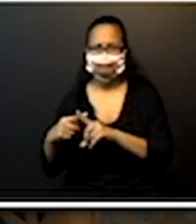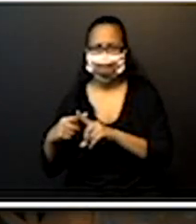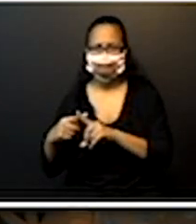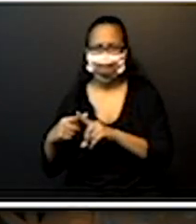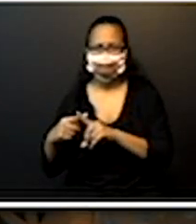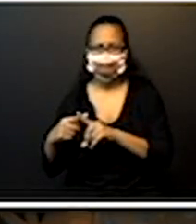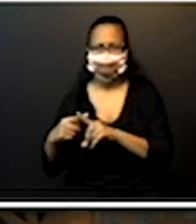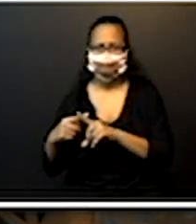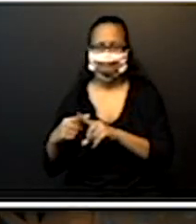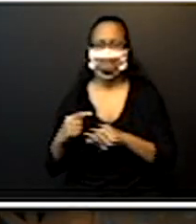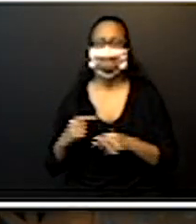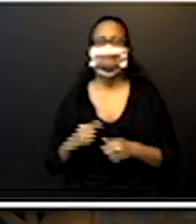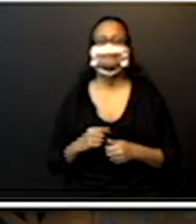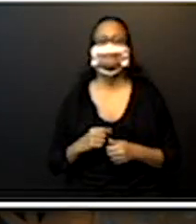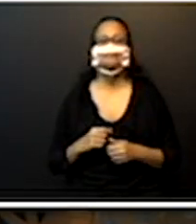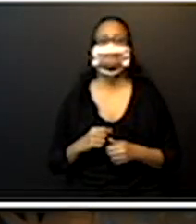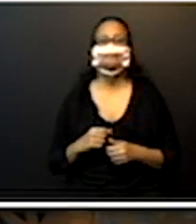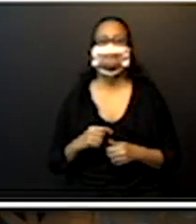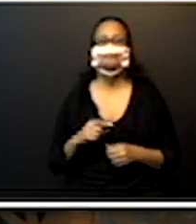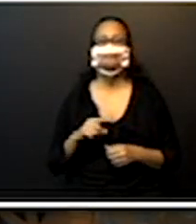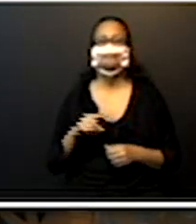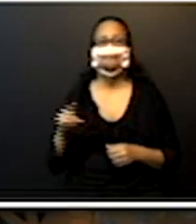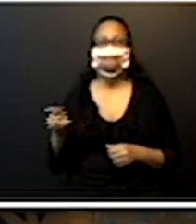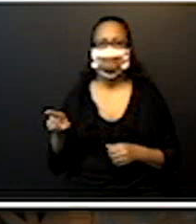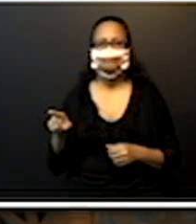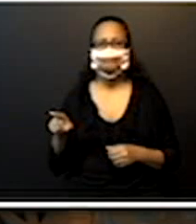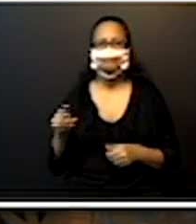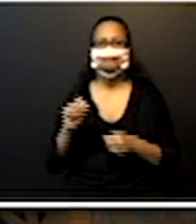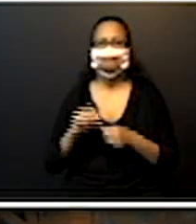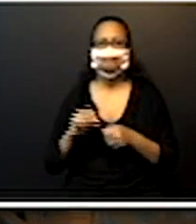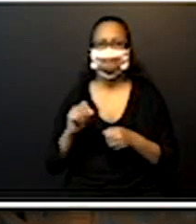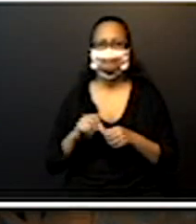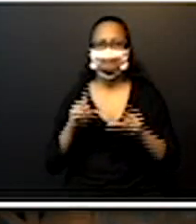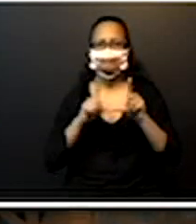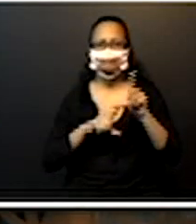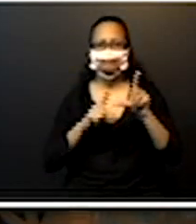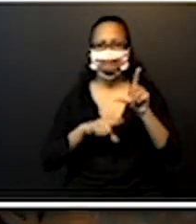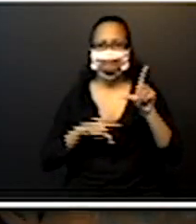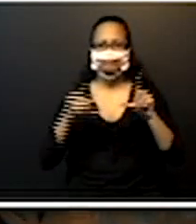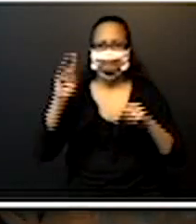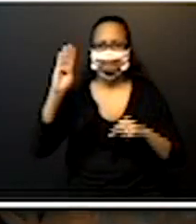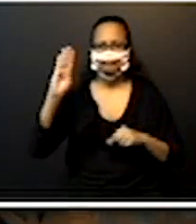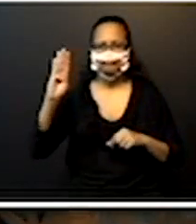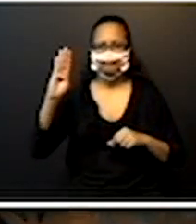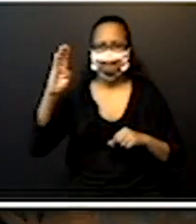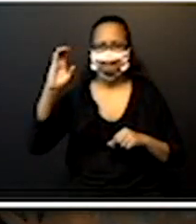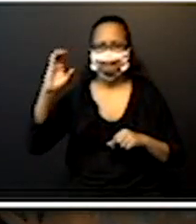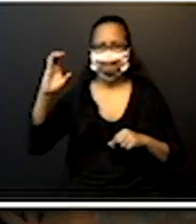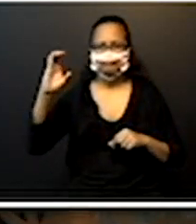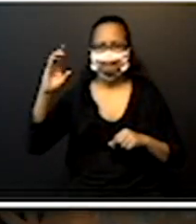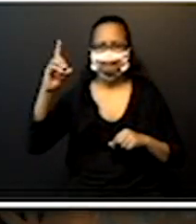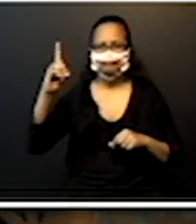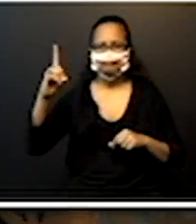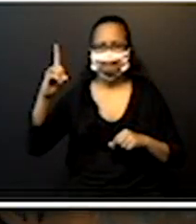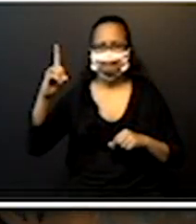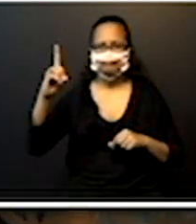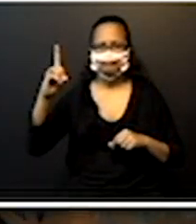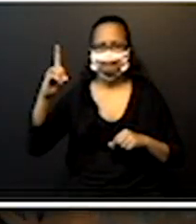explicação da professora. Vocês vão fazer a letra B, a letra C e a letra D